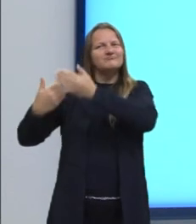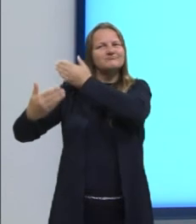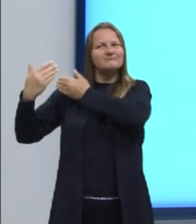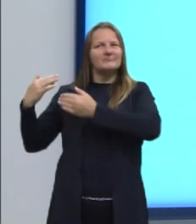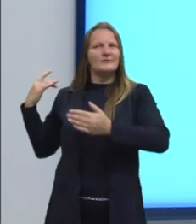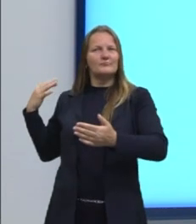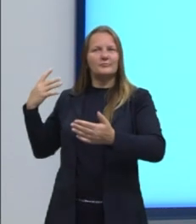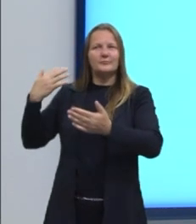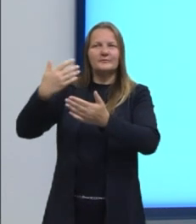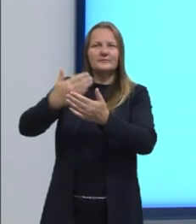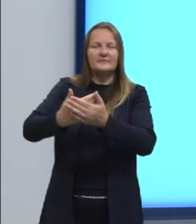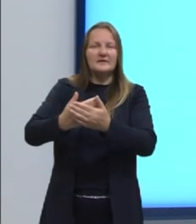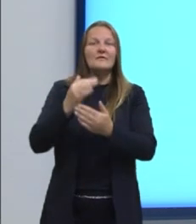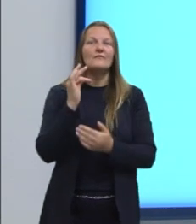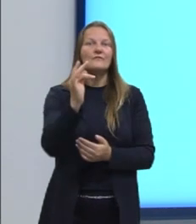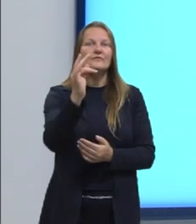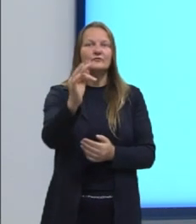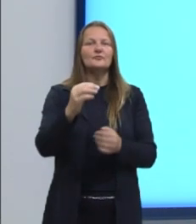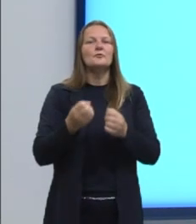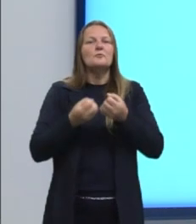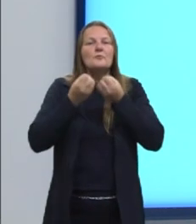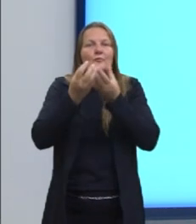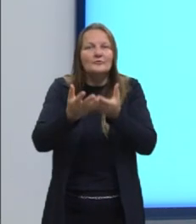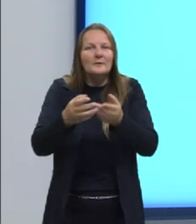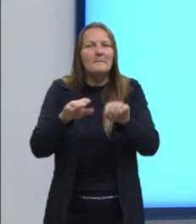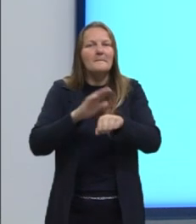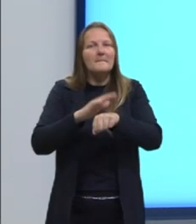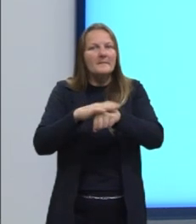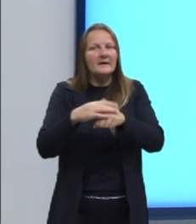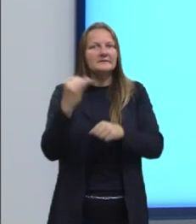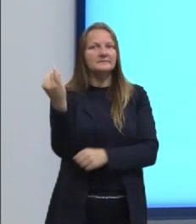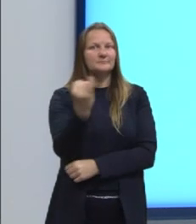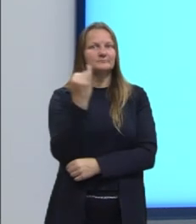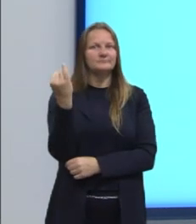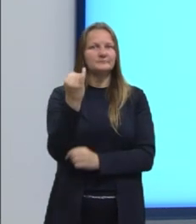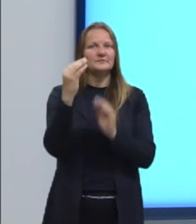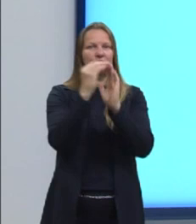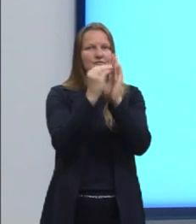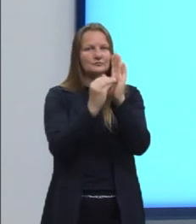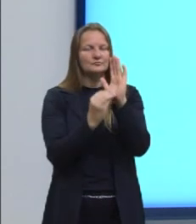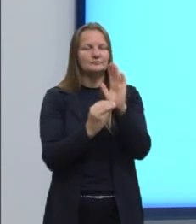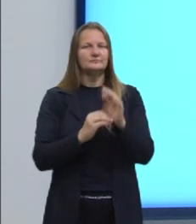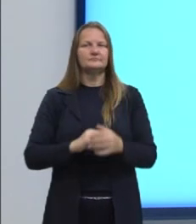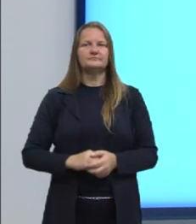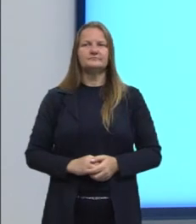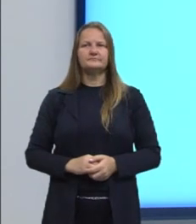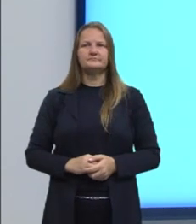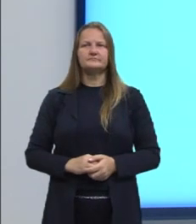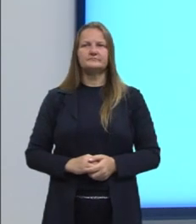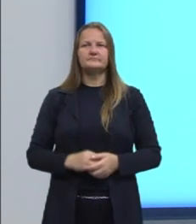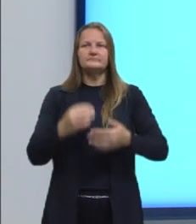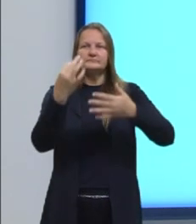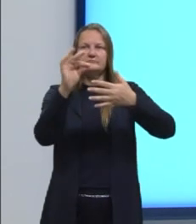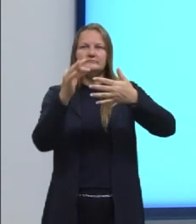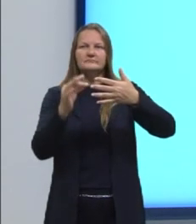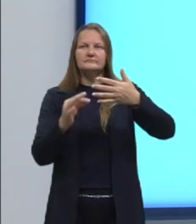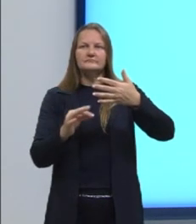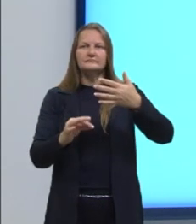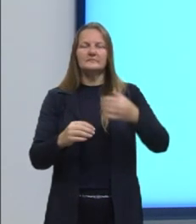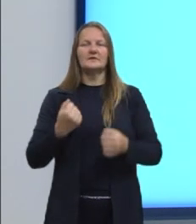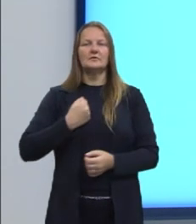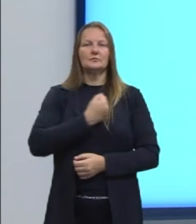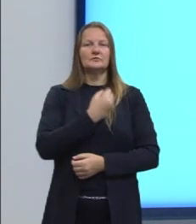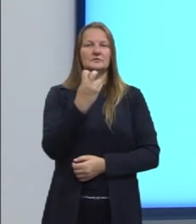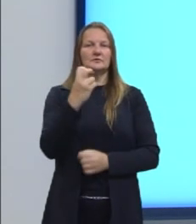e mais para frente até vou citar para vocês a importância deles. Mas, então, competência